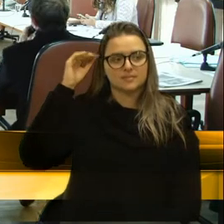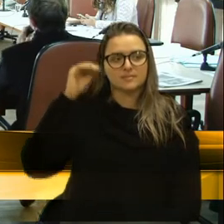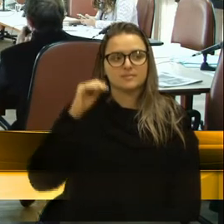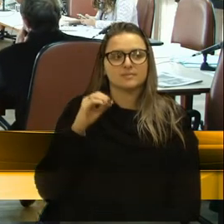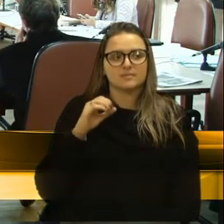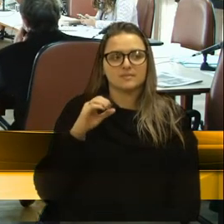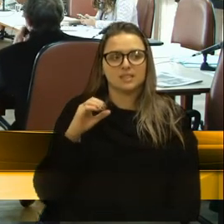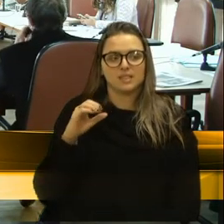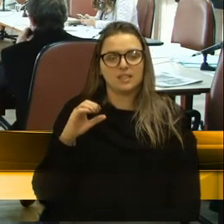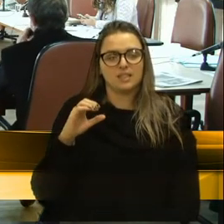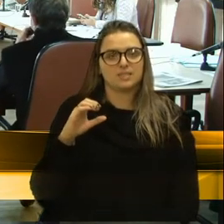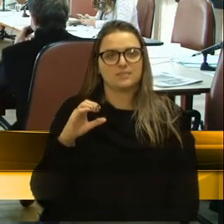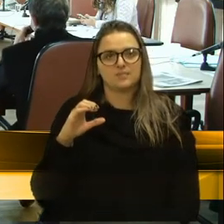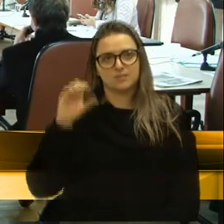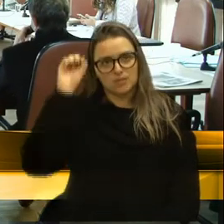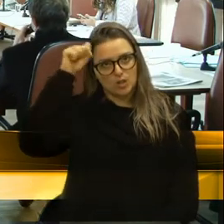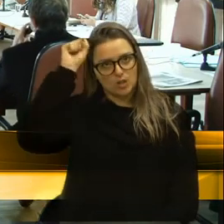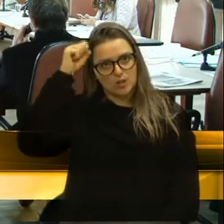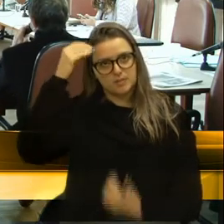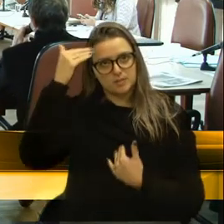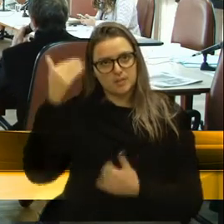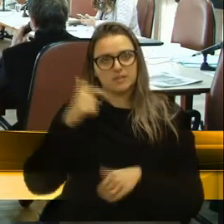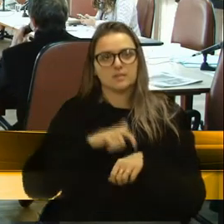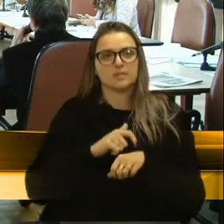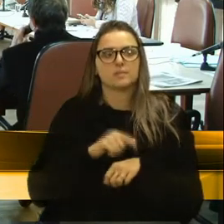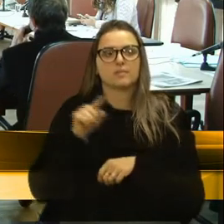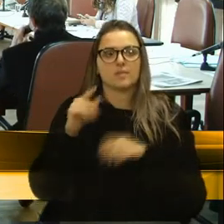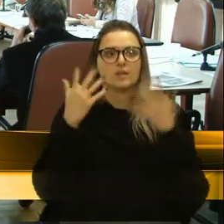Obrigado, Adiló